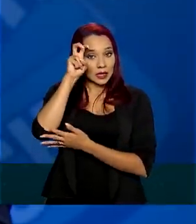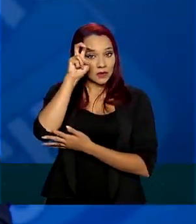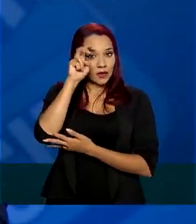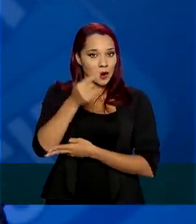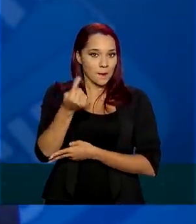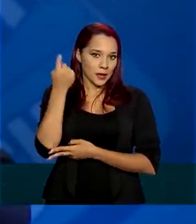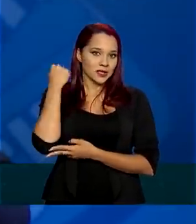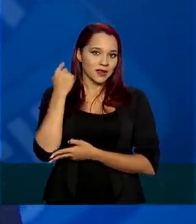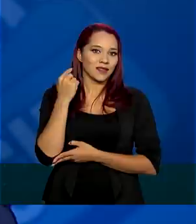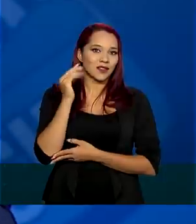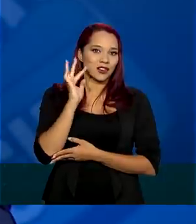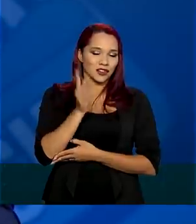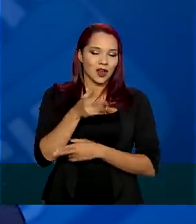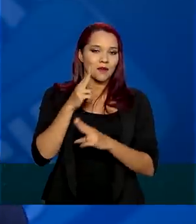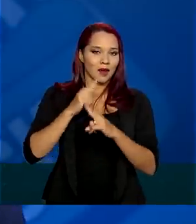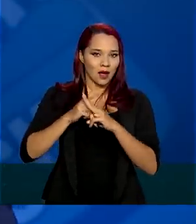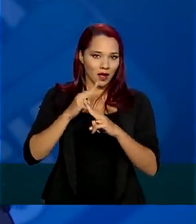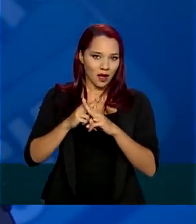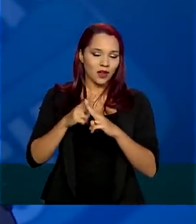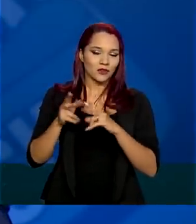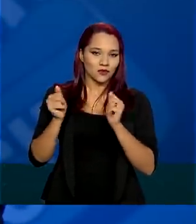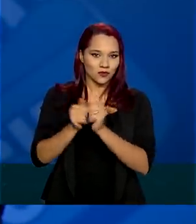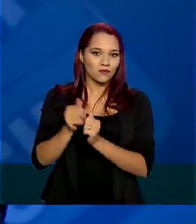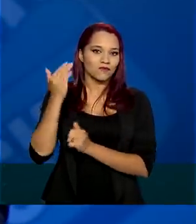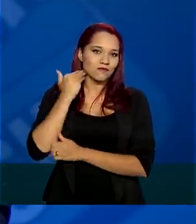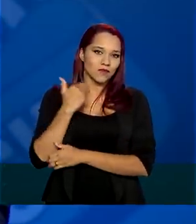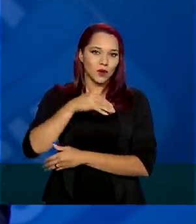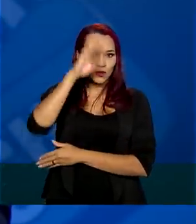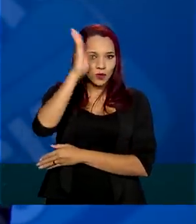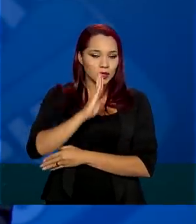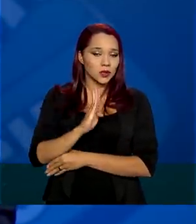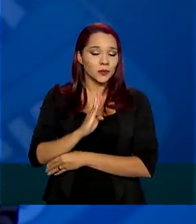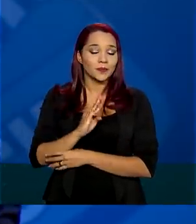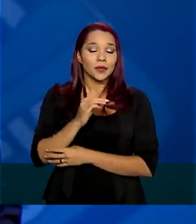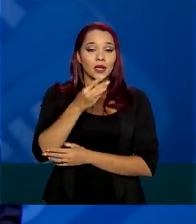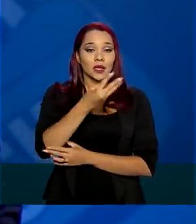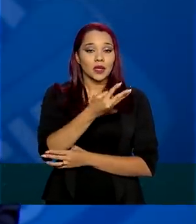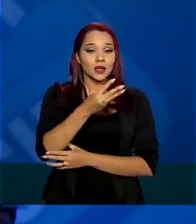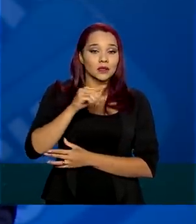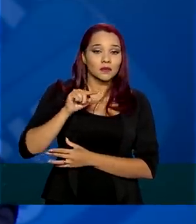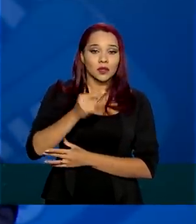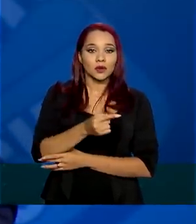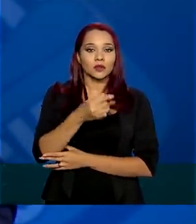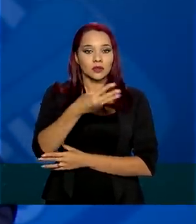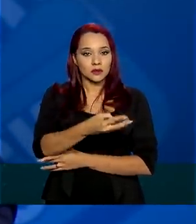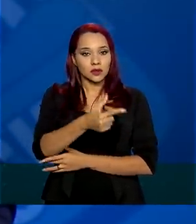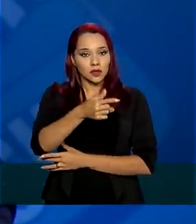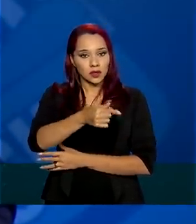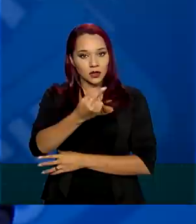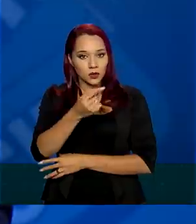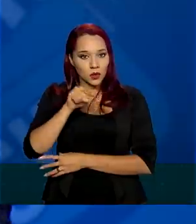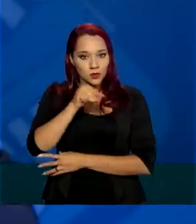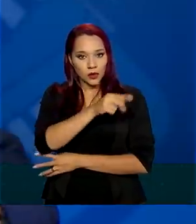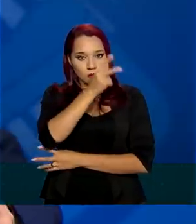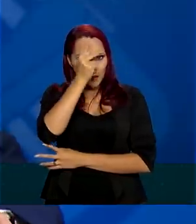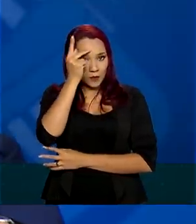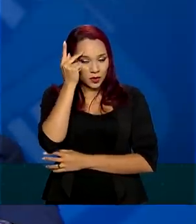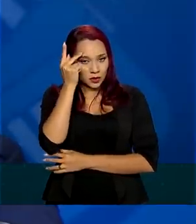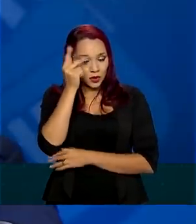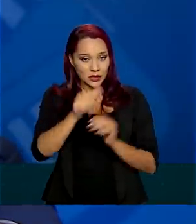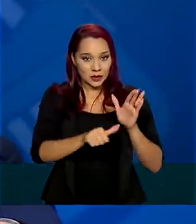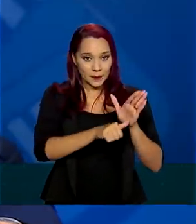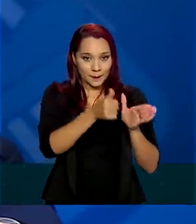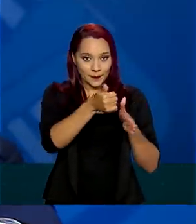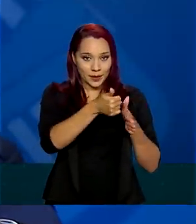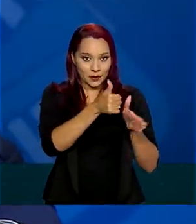-feira, pela Caixa Federal e pelo Banco do Brasil, e 3 milhões e 371 mil pessoas desse primeiro